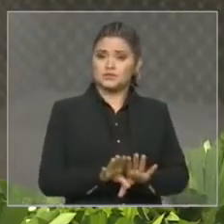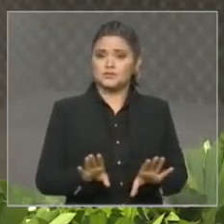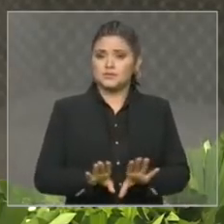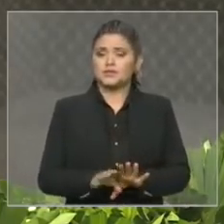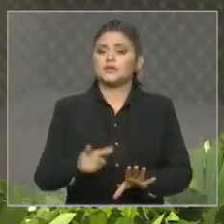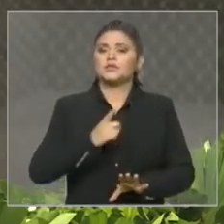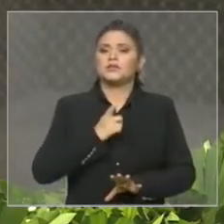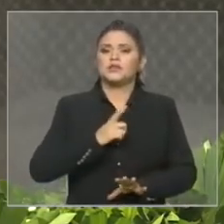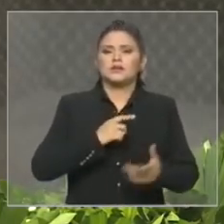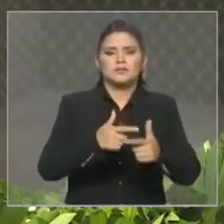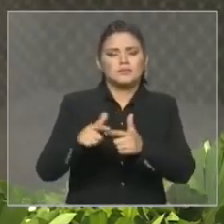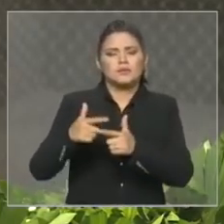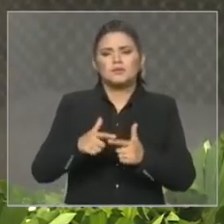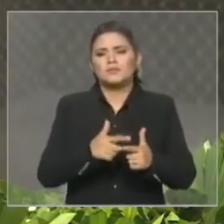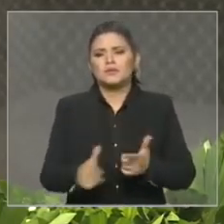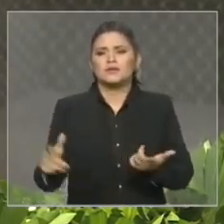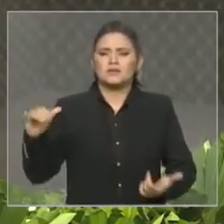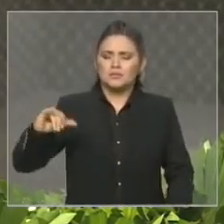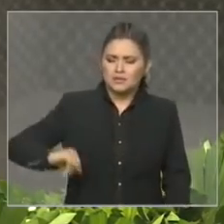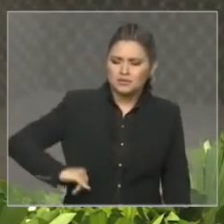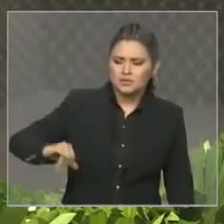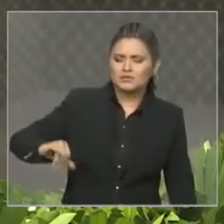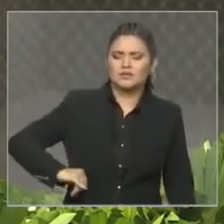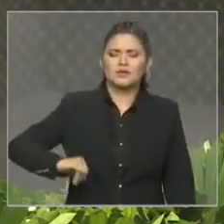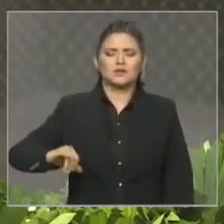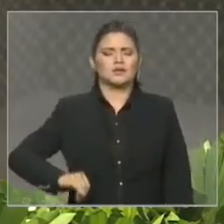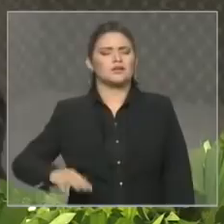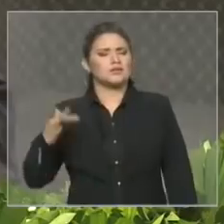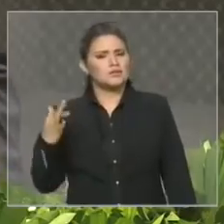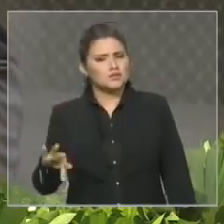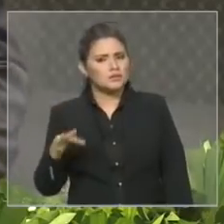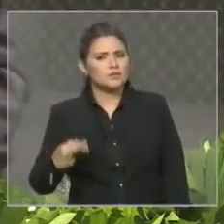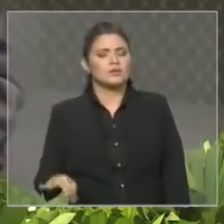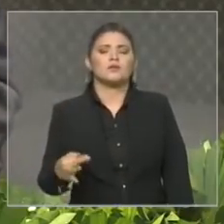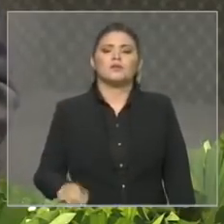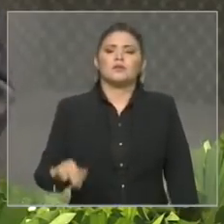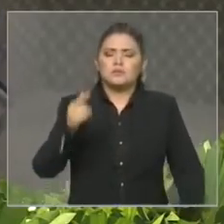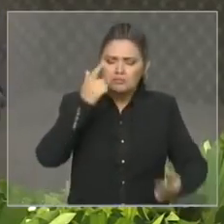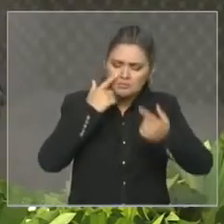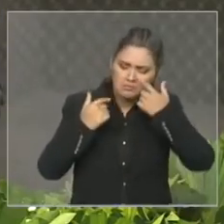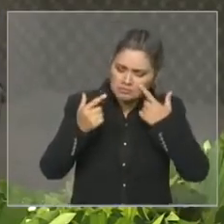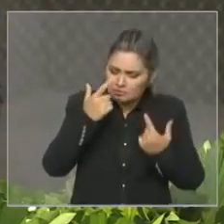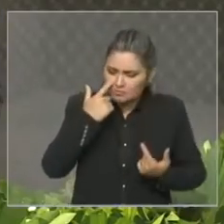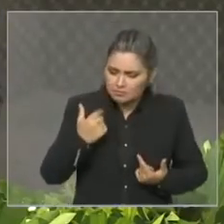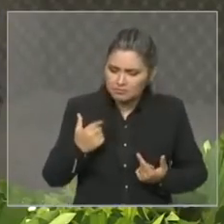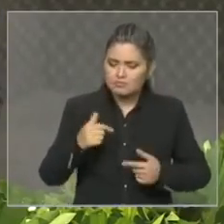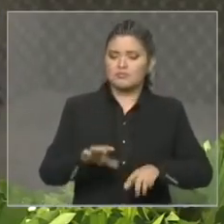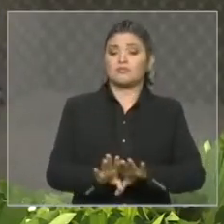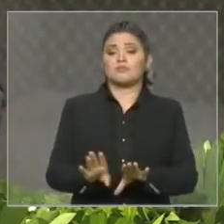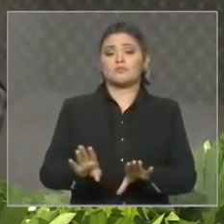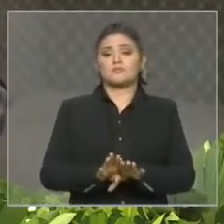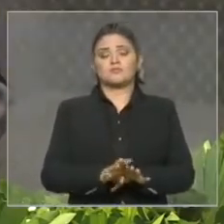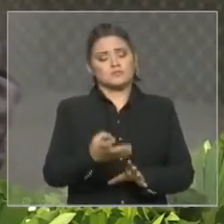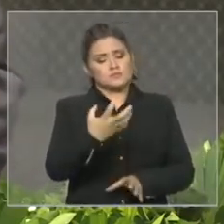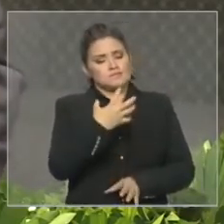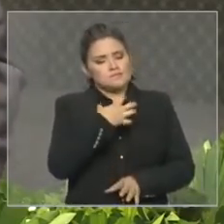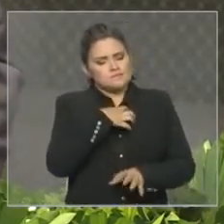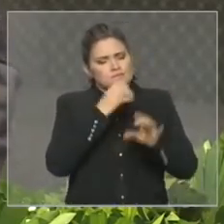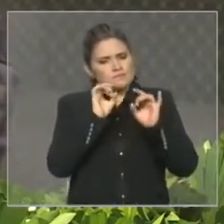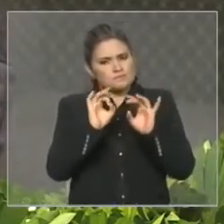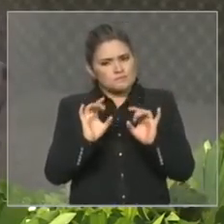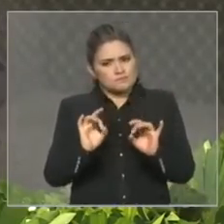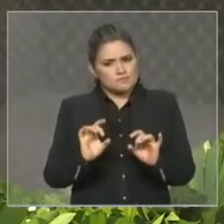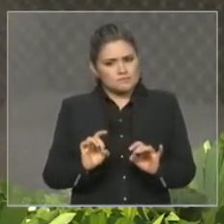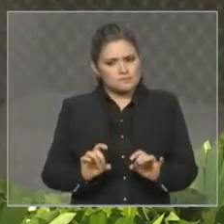dores e lágrimas. E a vida nos ensina também com sentimentos especiais que nós